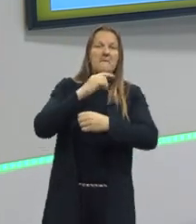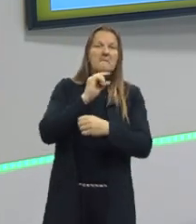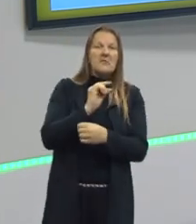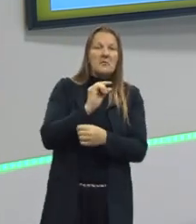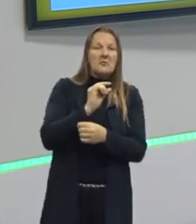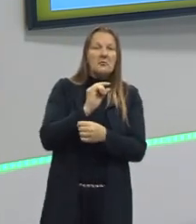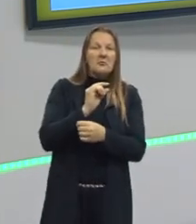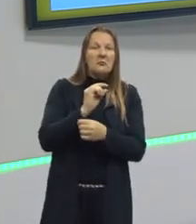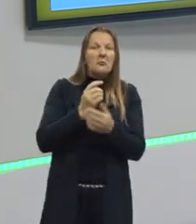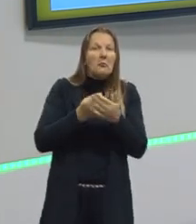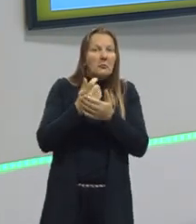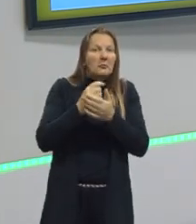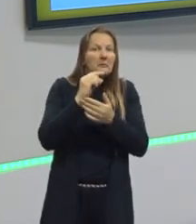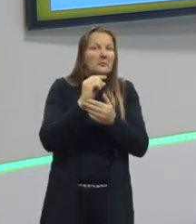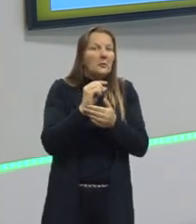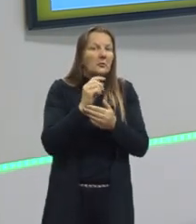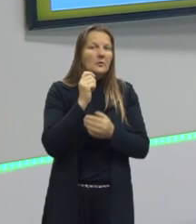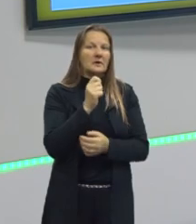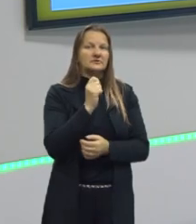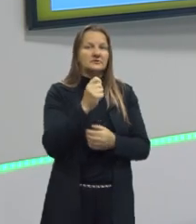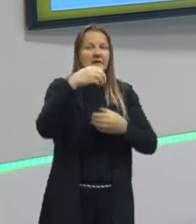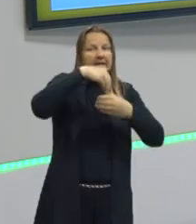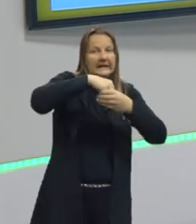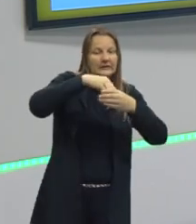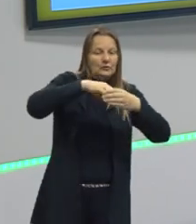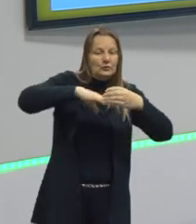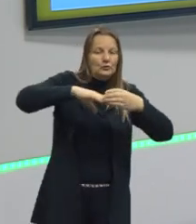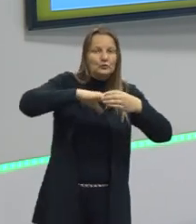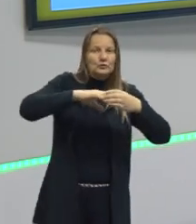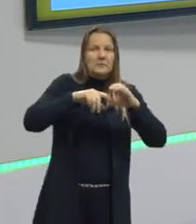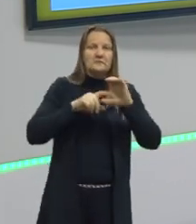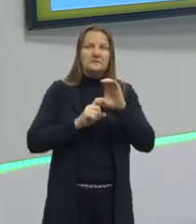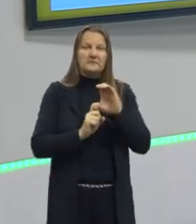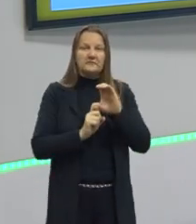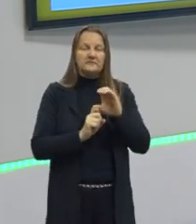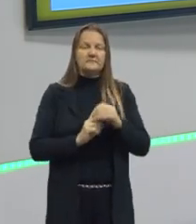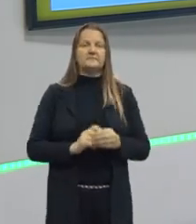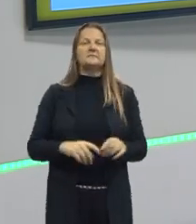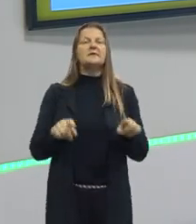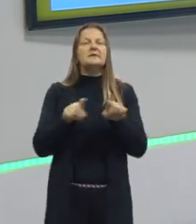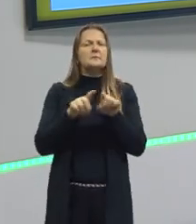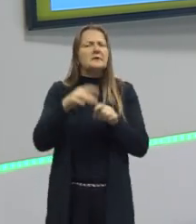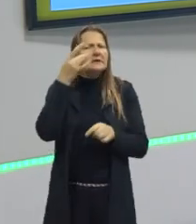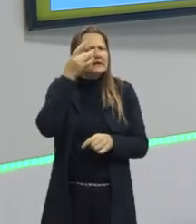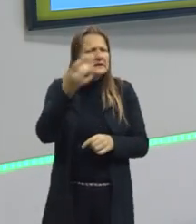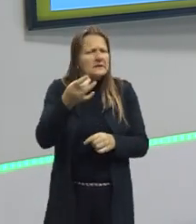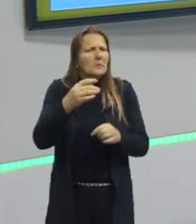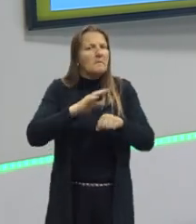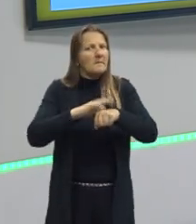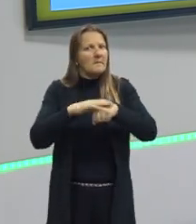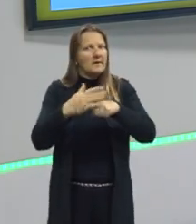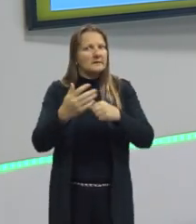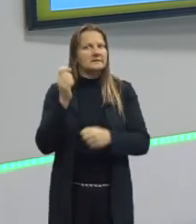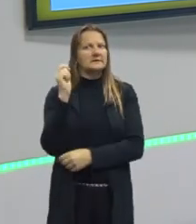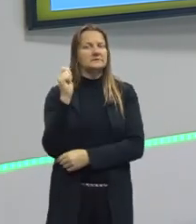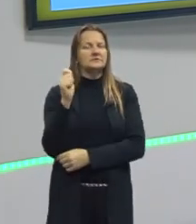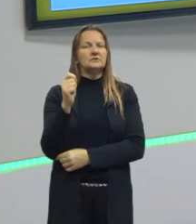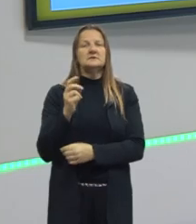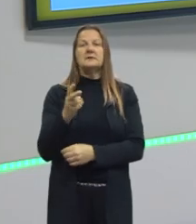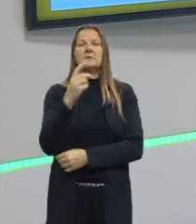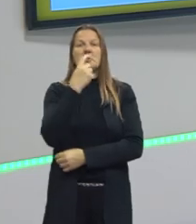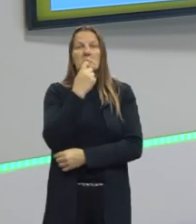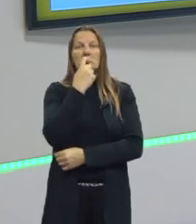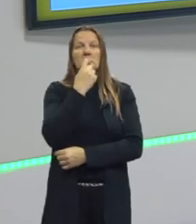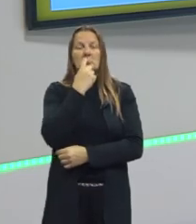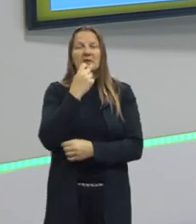Isso é um dos déficits também aí. Outra coisa que chamou atenção é que, como o país está sempre no vermelho, ele